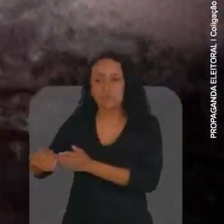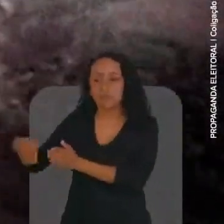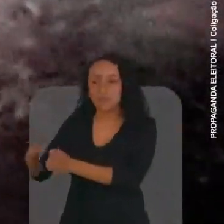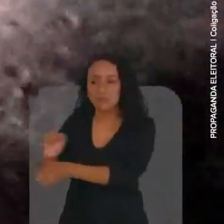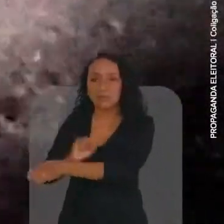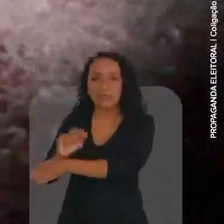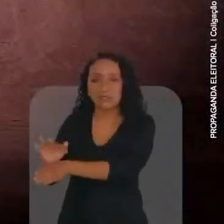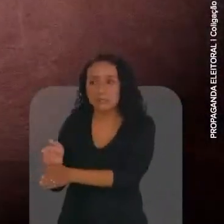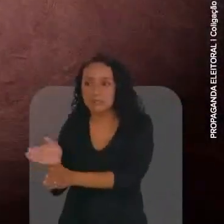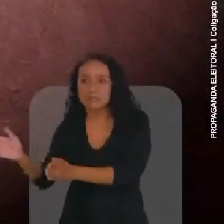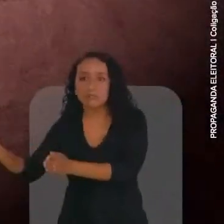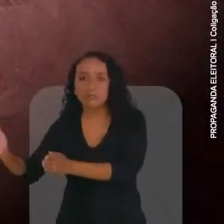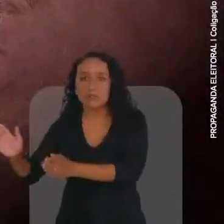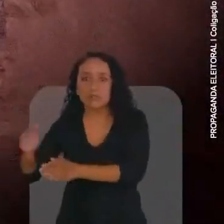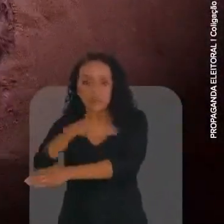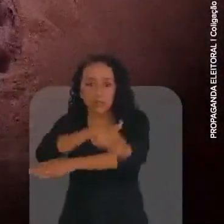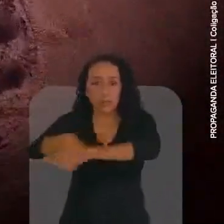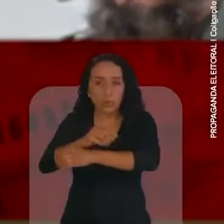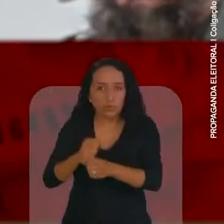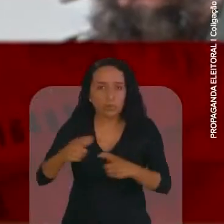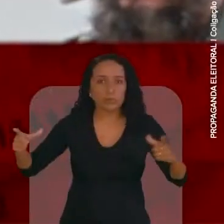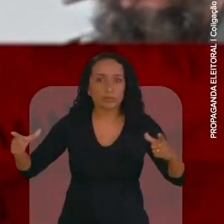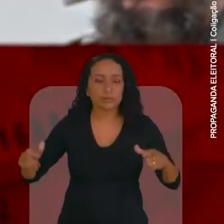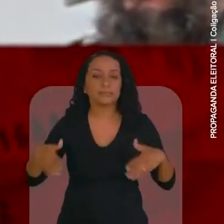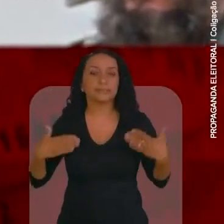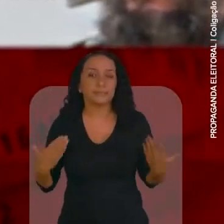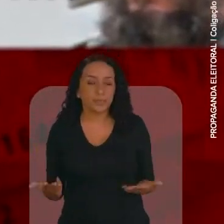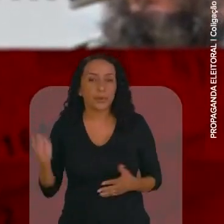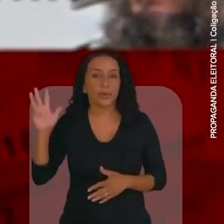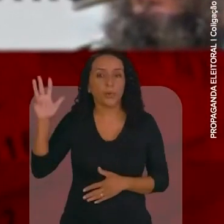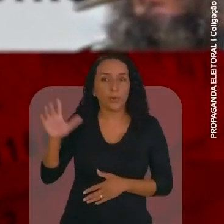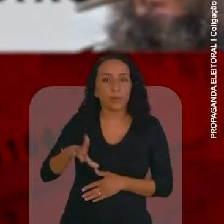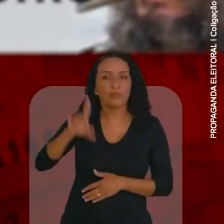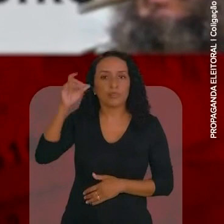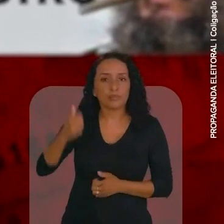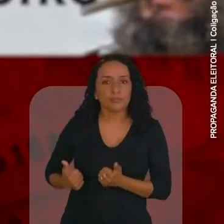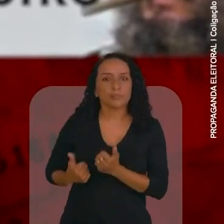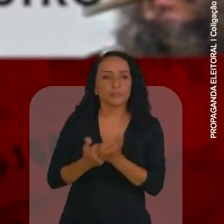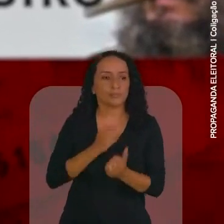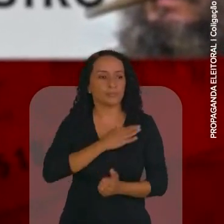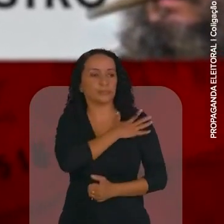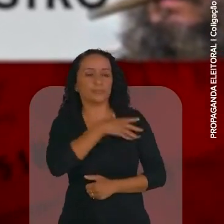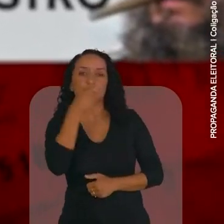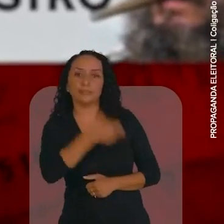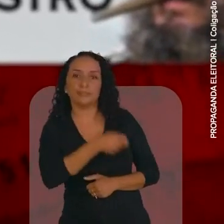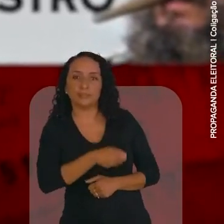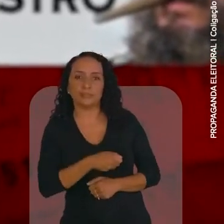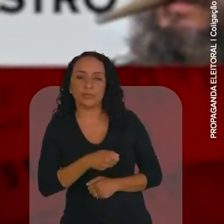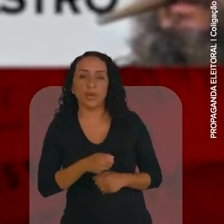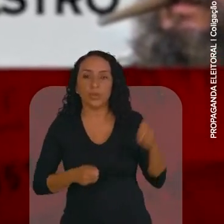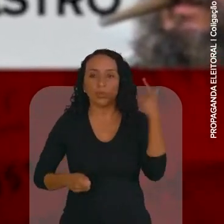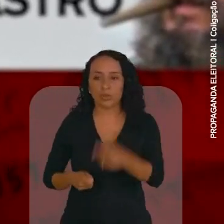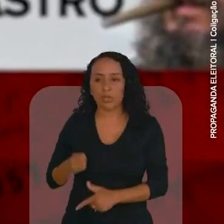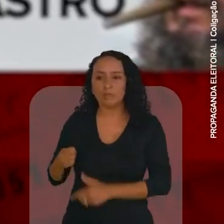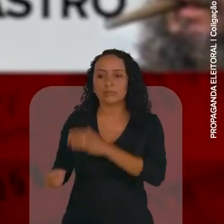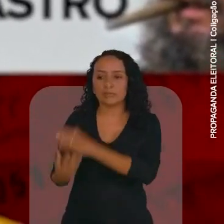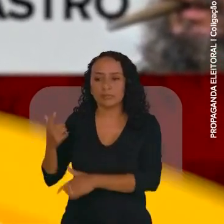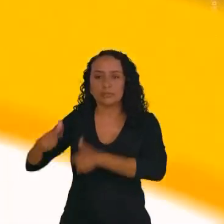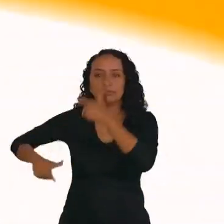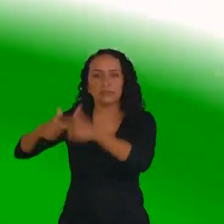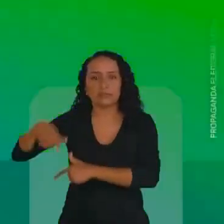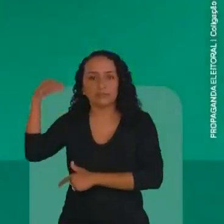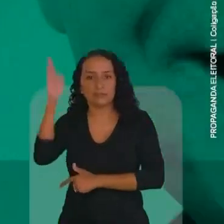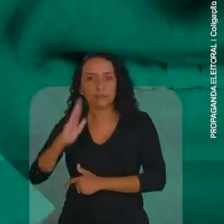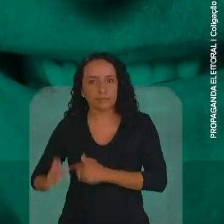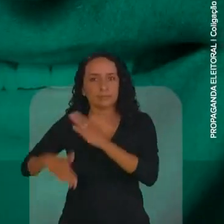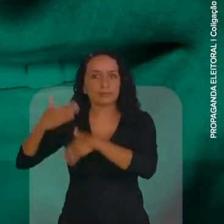São Francisco e duplicar as nossas rodovias. Pois é, Lula preferiu apoiar ditaduras do que gerar empregos e desenvolver